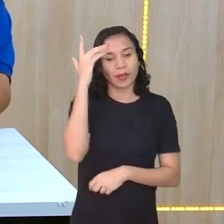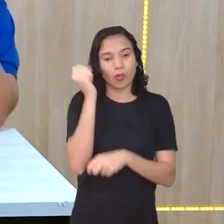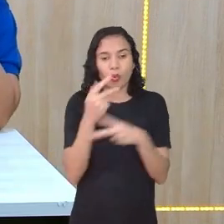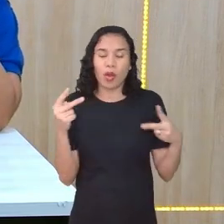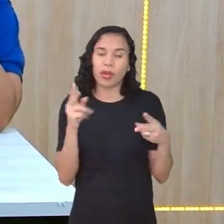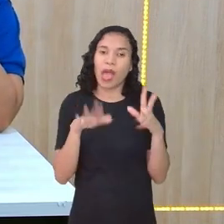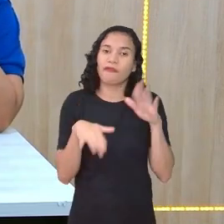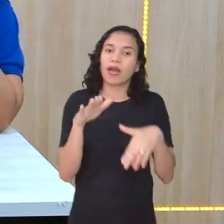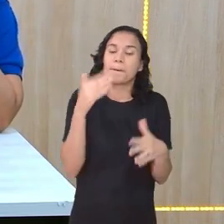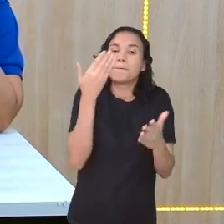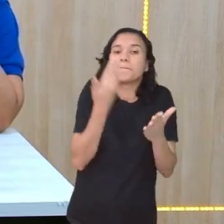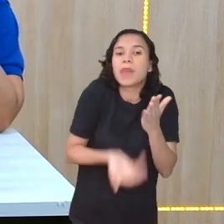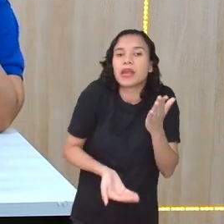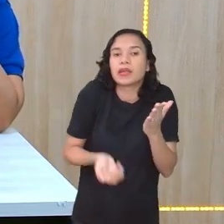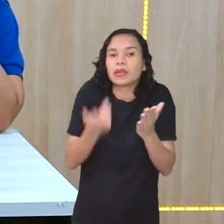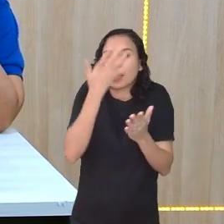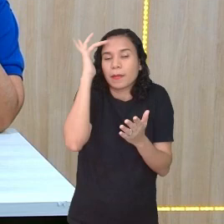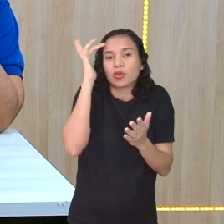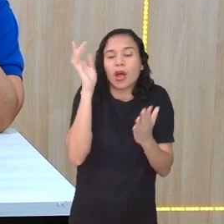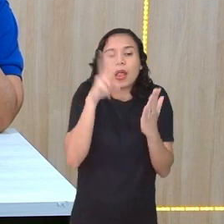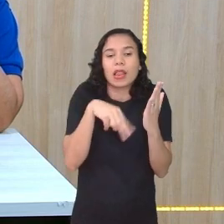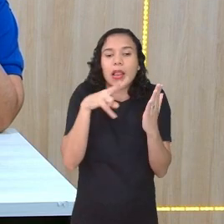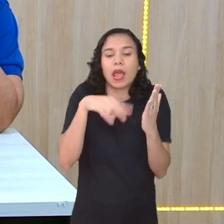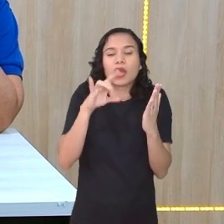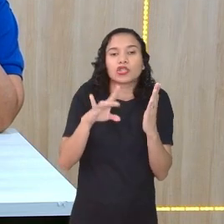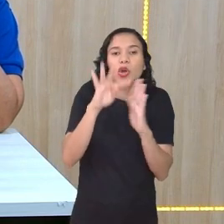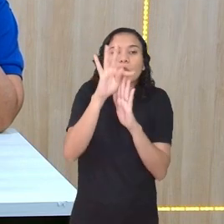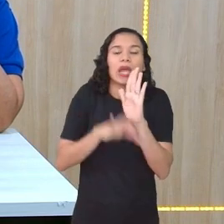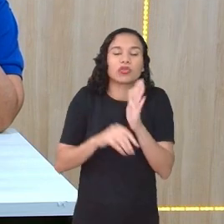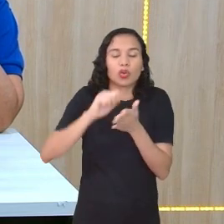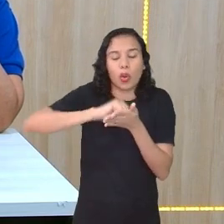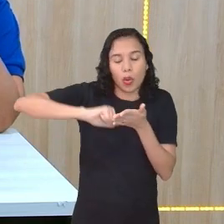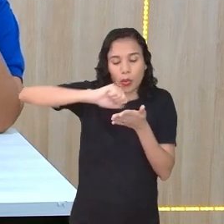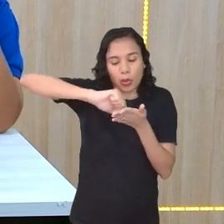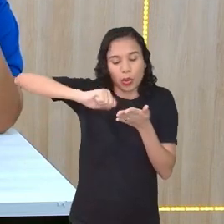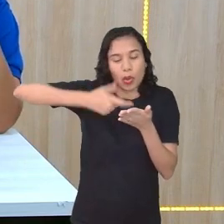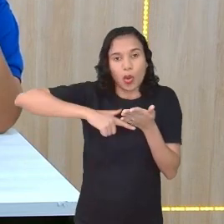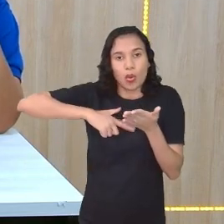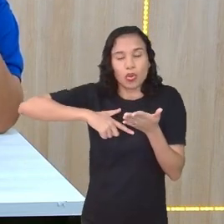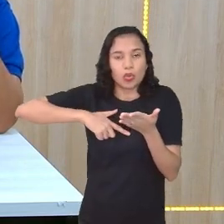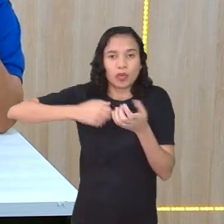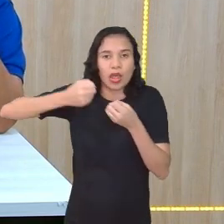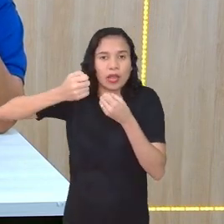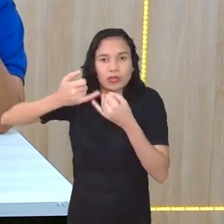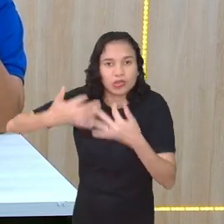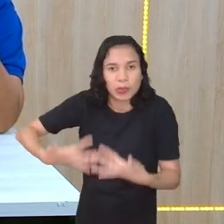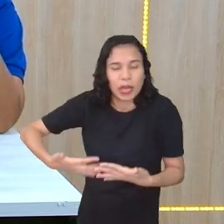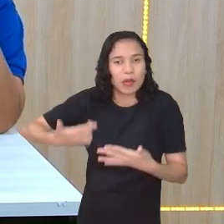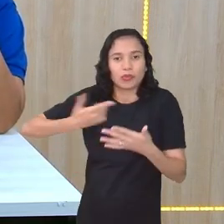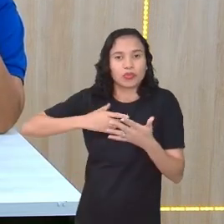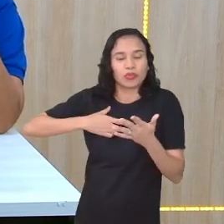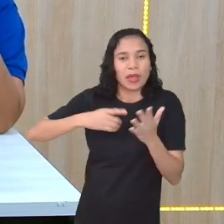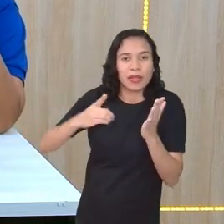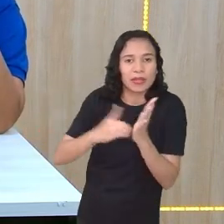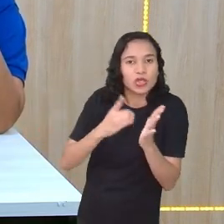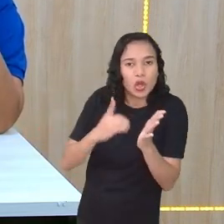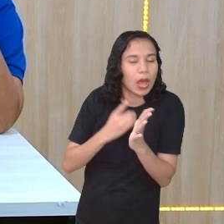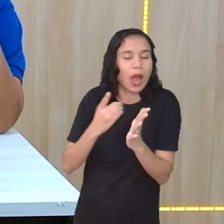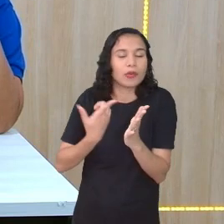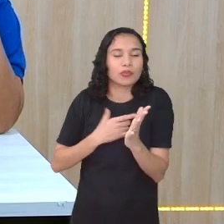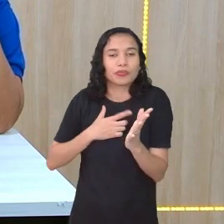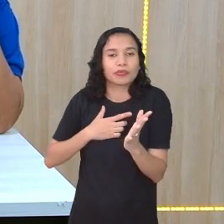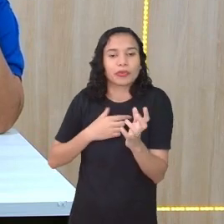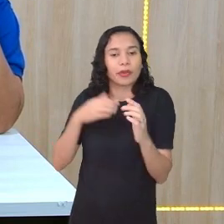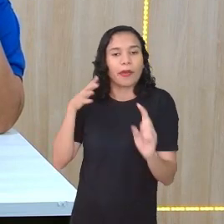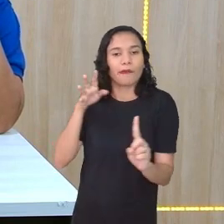se perderia se você lesse apenas um texto escrito, porque não há glossário, não há um dicionário do texto. há muita referência ali,